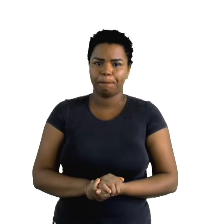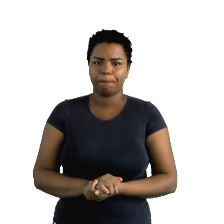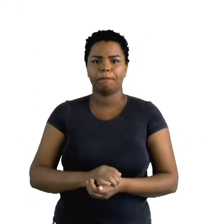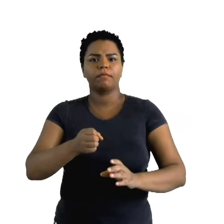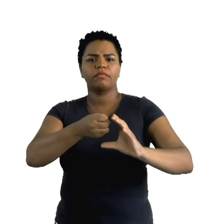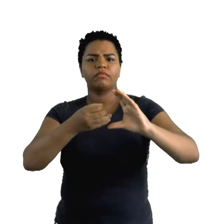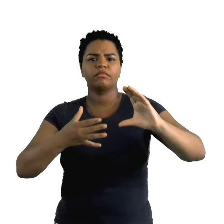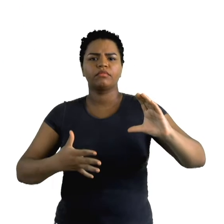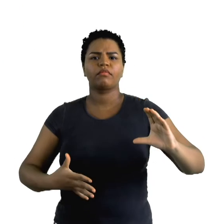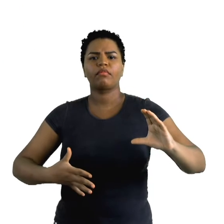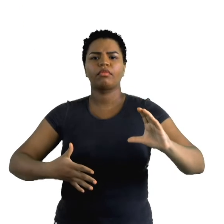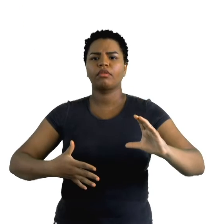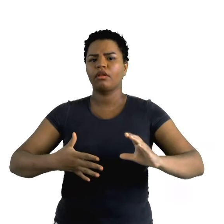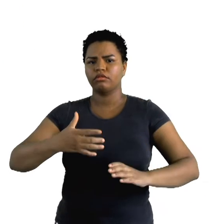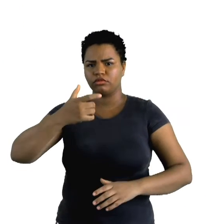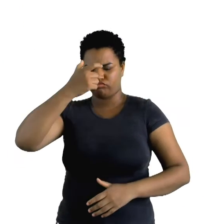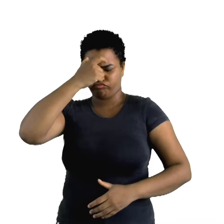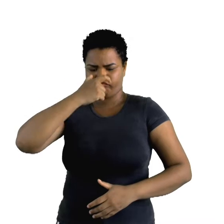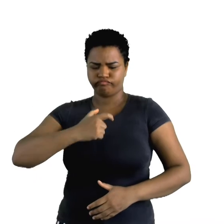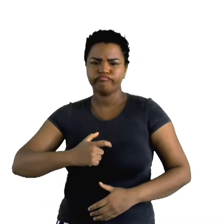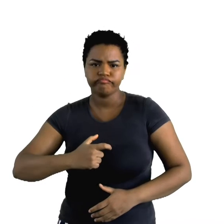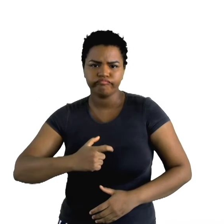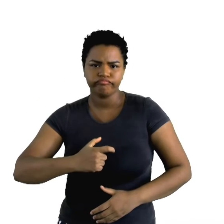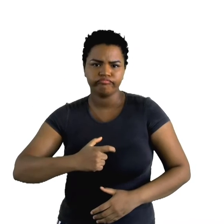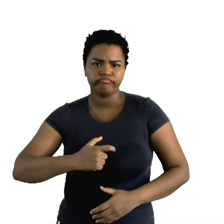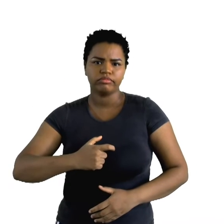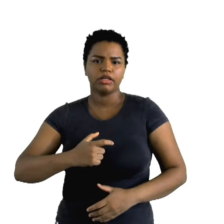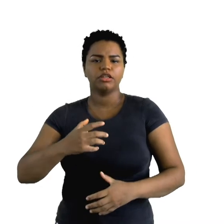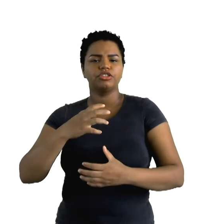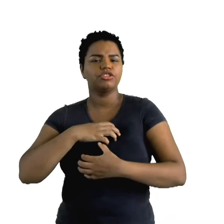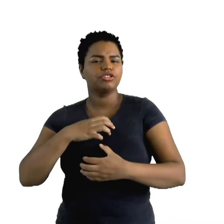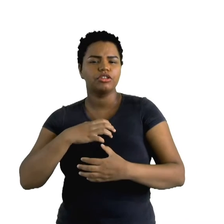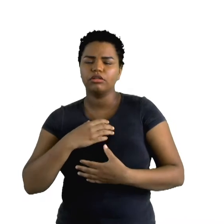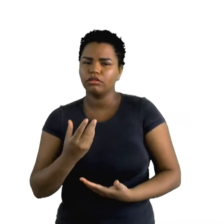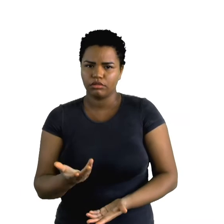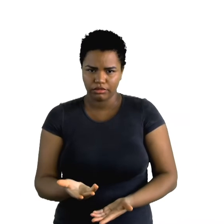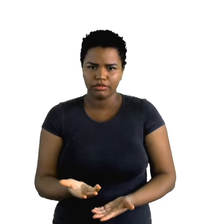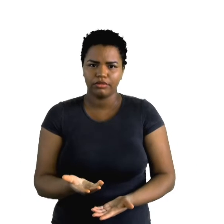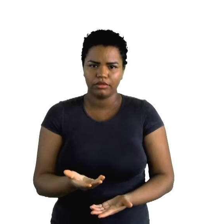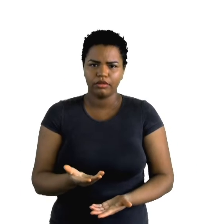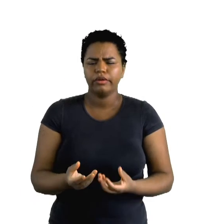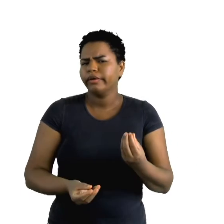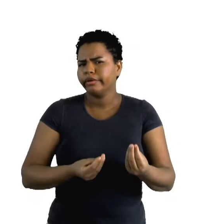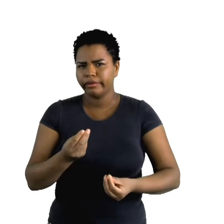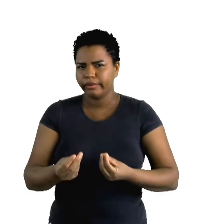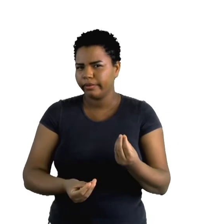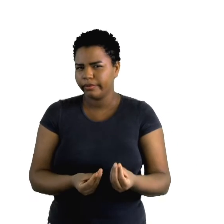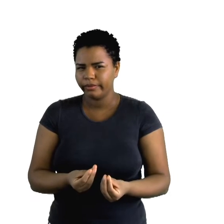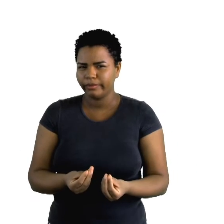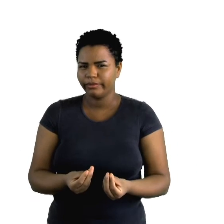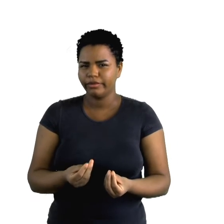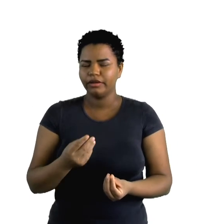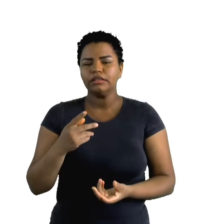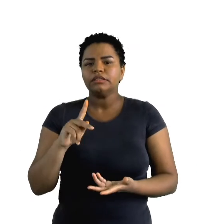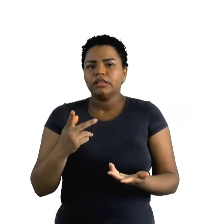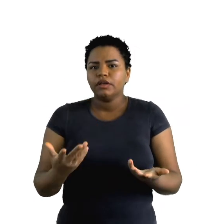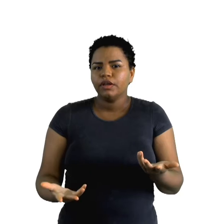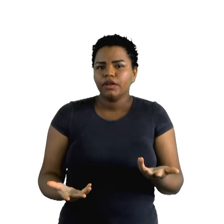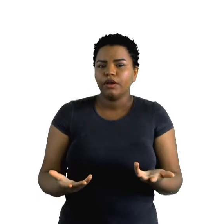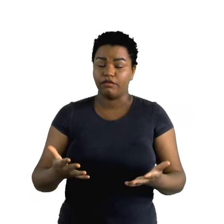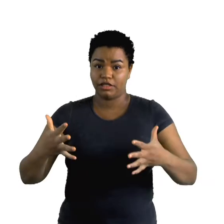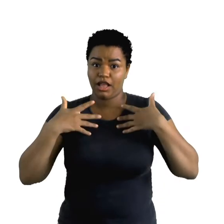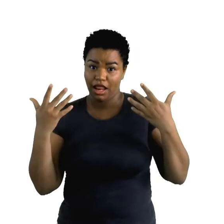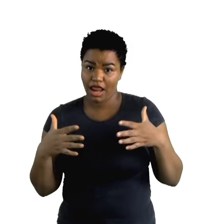personalidade é a sua maneira de ser. Como que você é? Qual é a sua maneira de ser? Se é uma pessoa